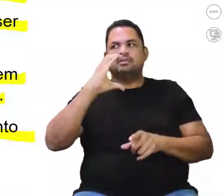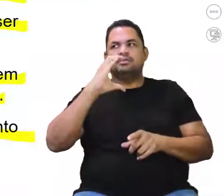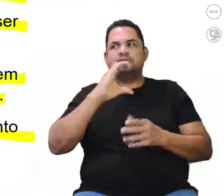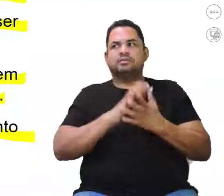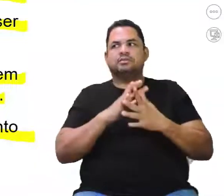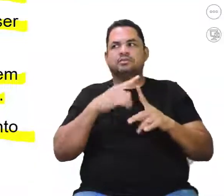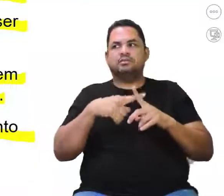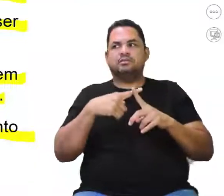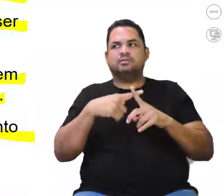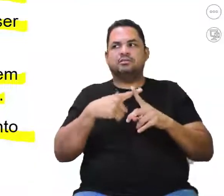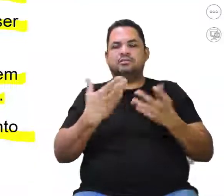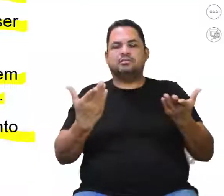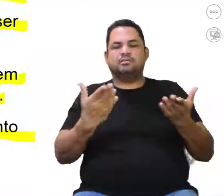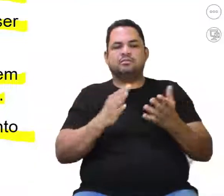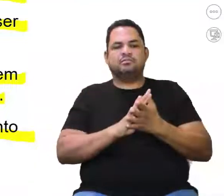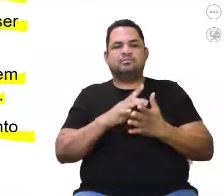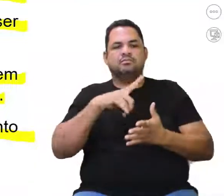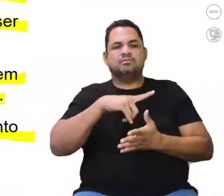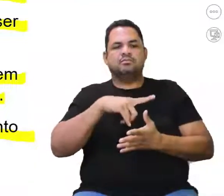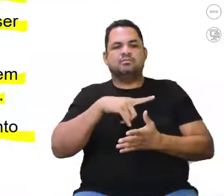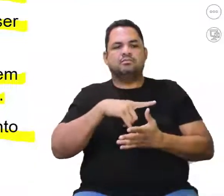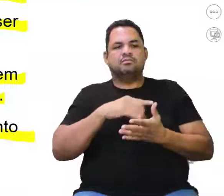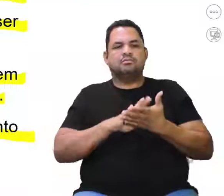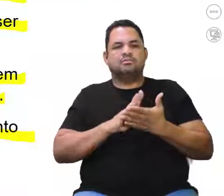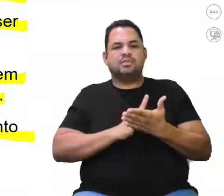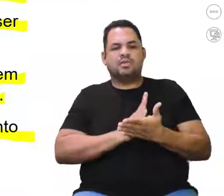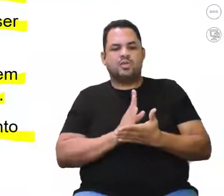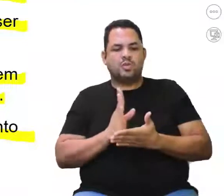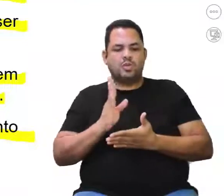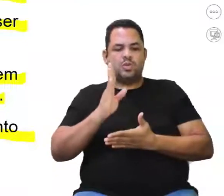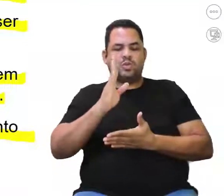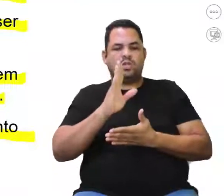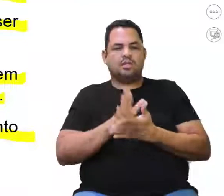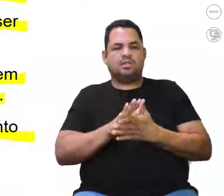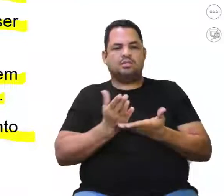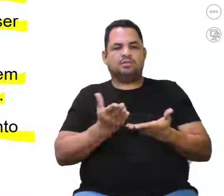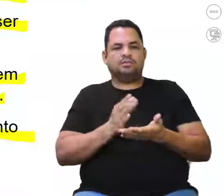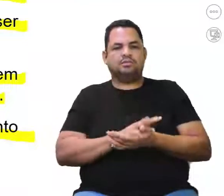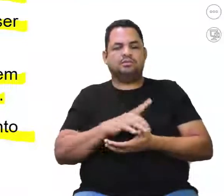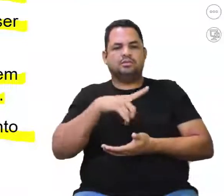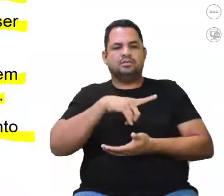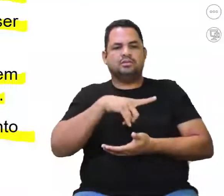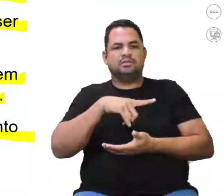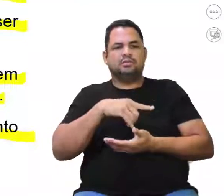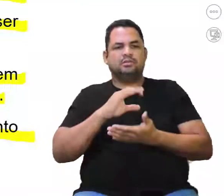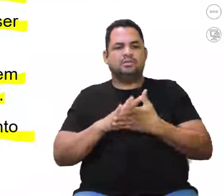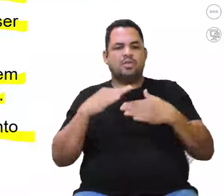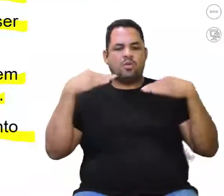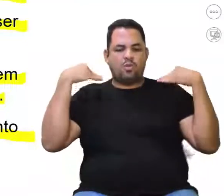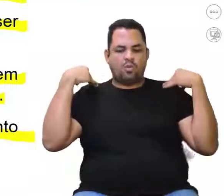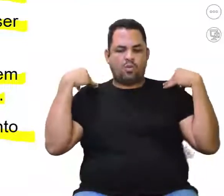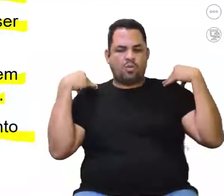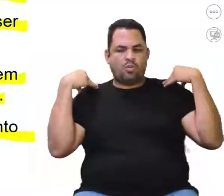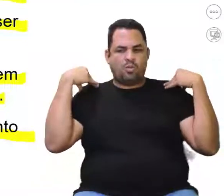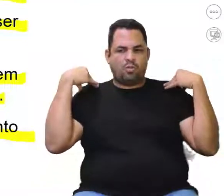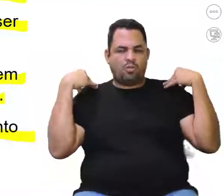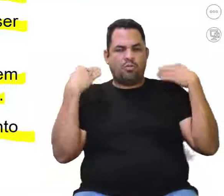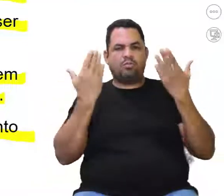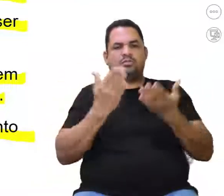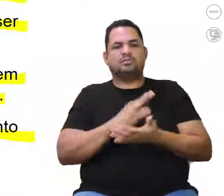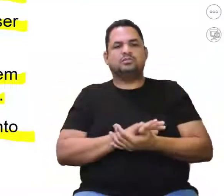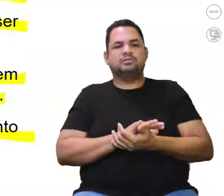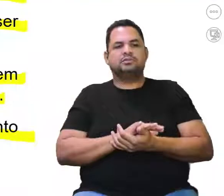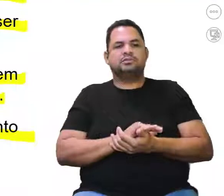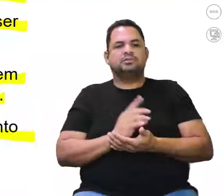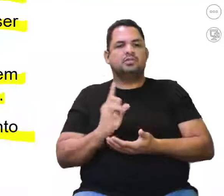que que é a C? Justamente porque nós temos aqui o desvio lateral e nós temos a altura do ombro, né, que